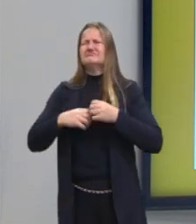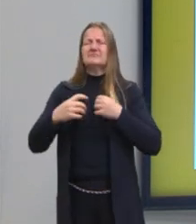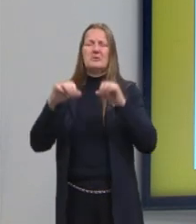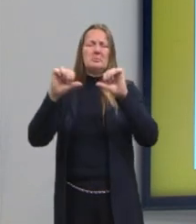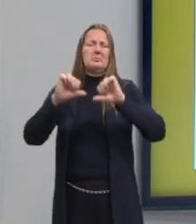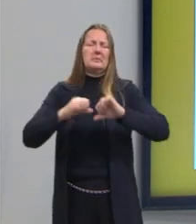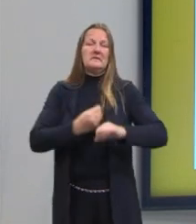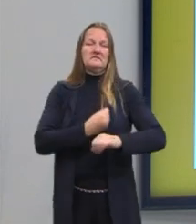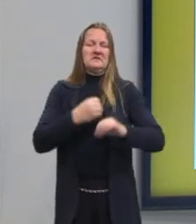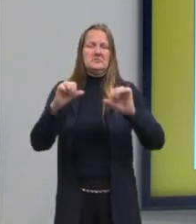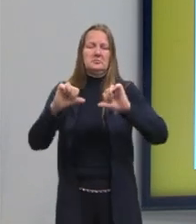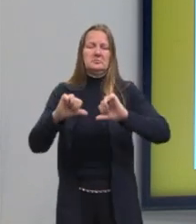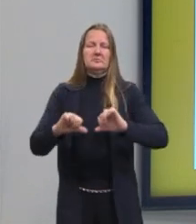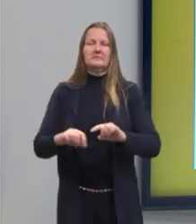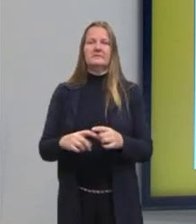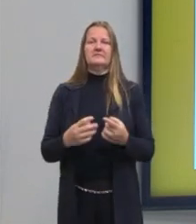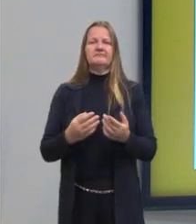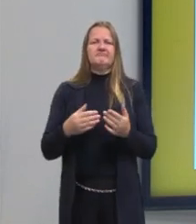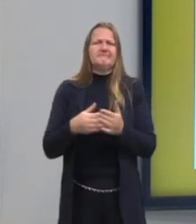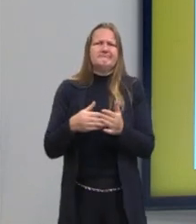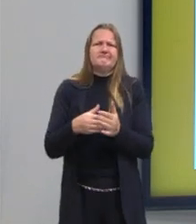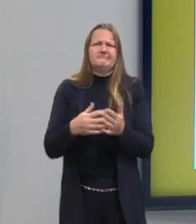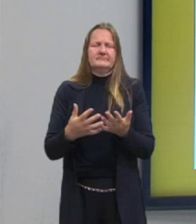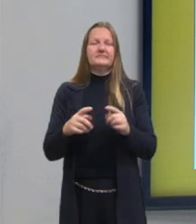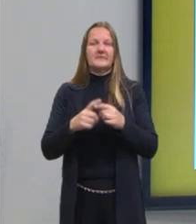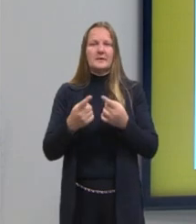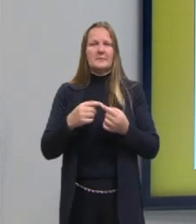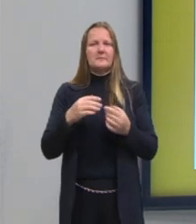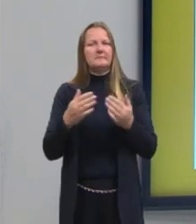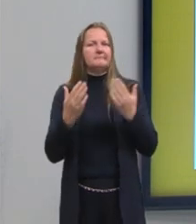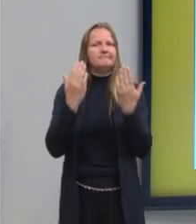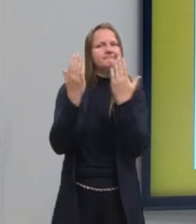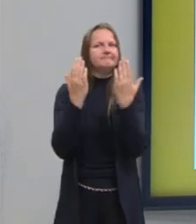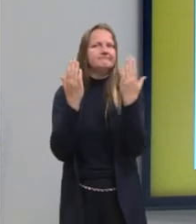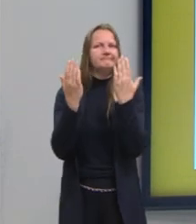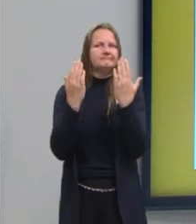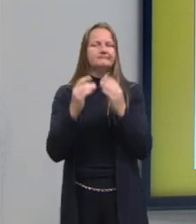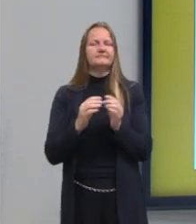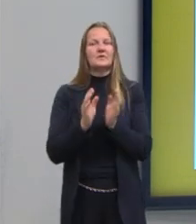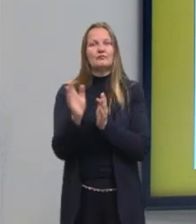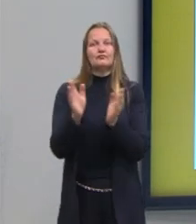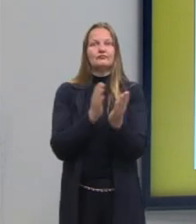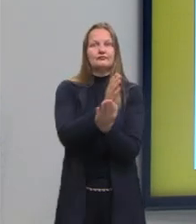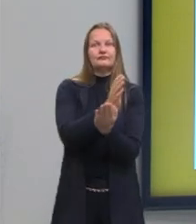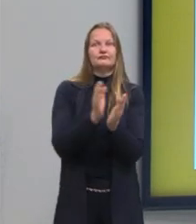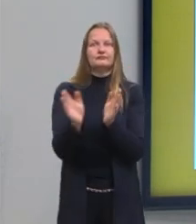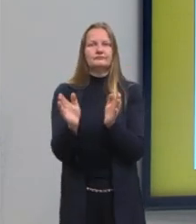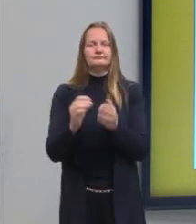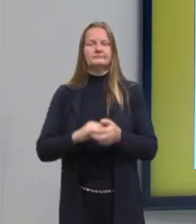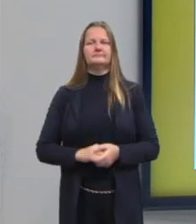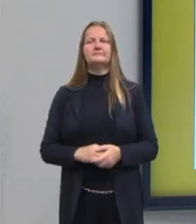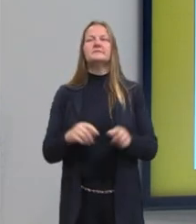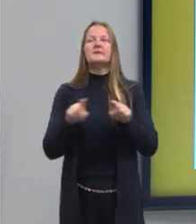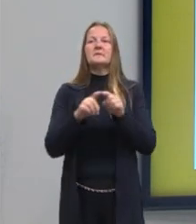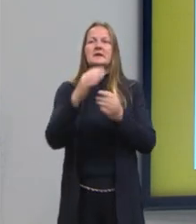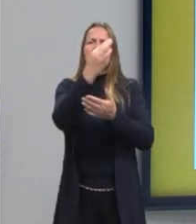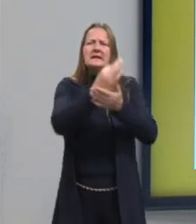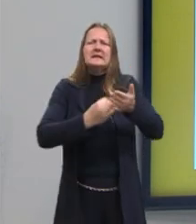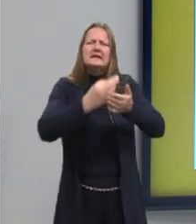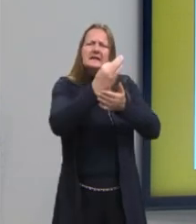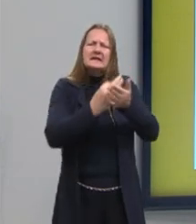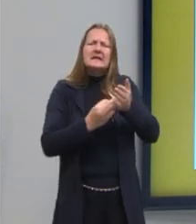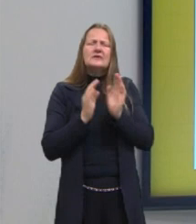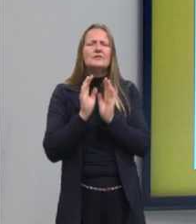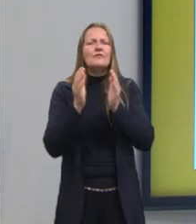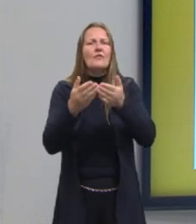repente, a vida dela acaba nunca dando certo. Então, a pessoa cai nesse momento de ficar desiludido da vida. Textos focados no